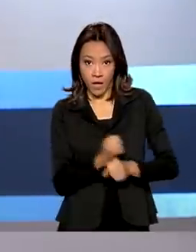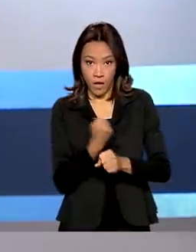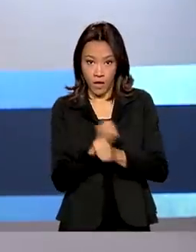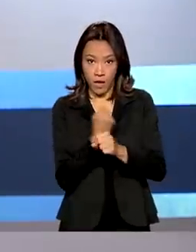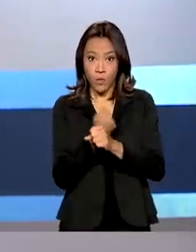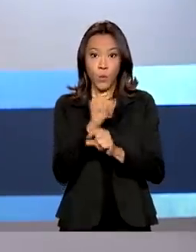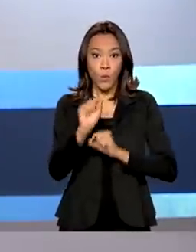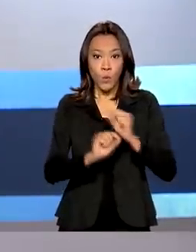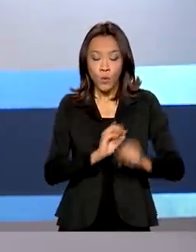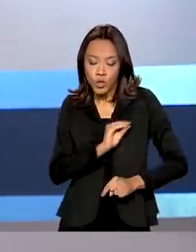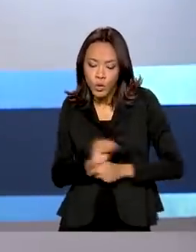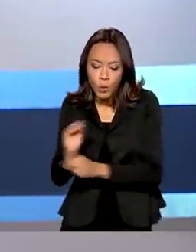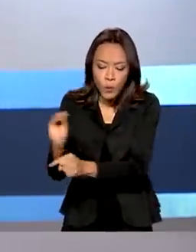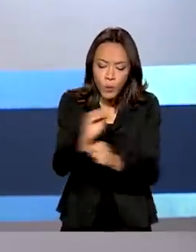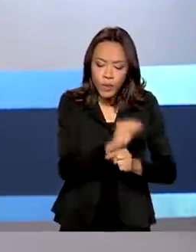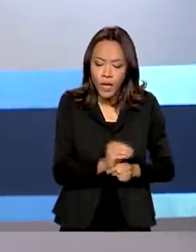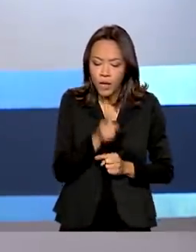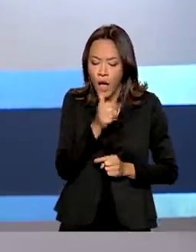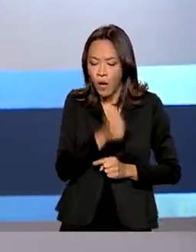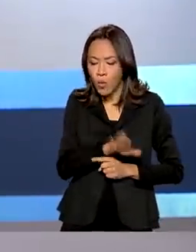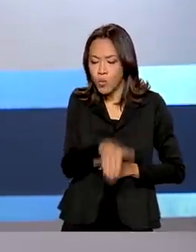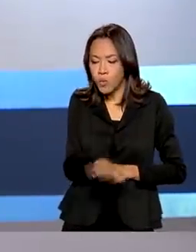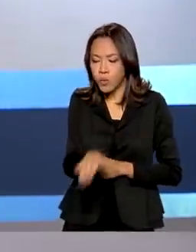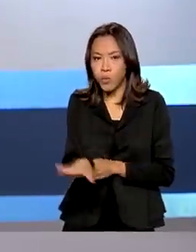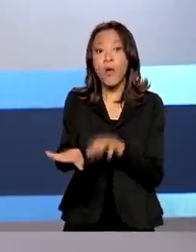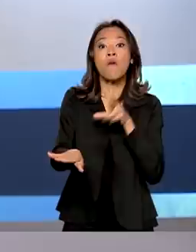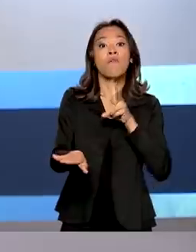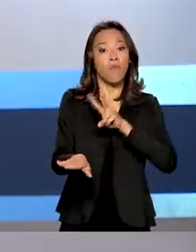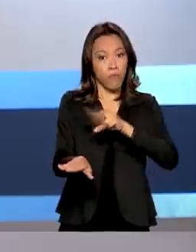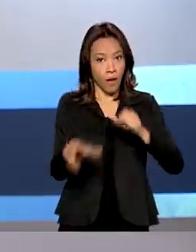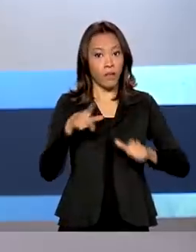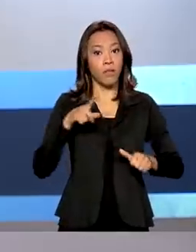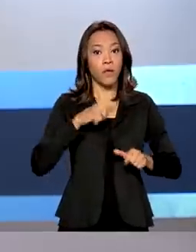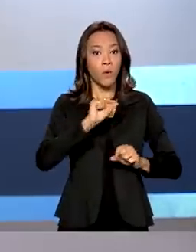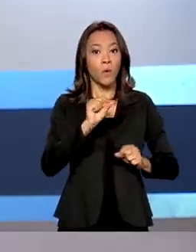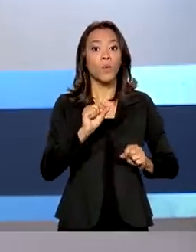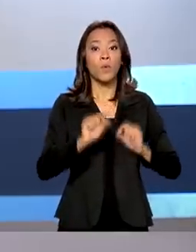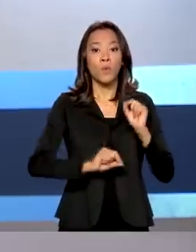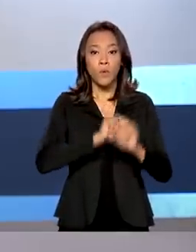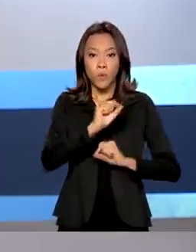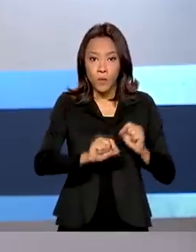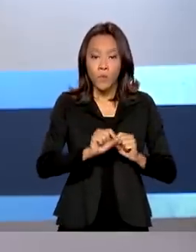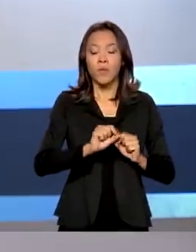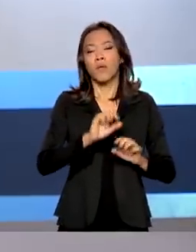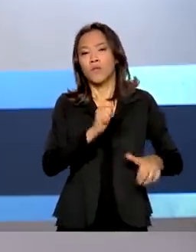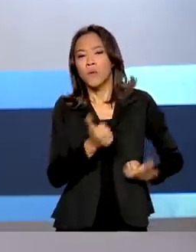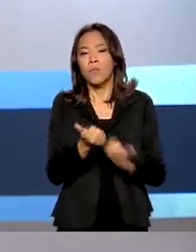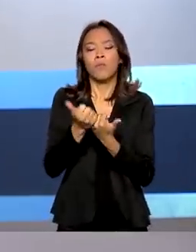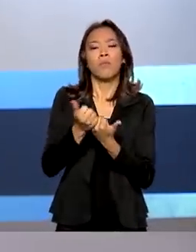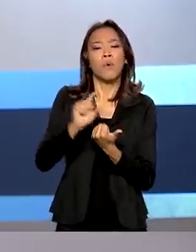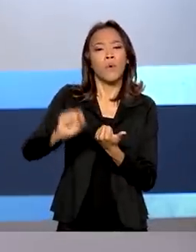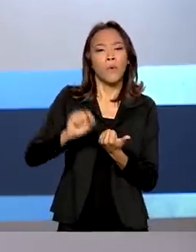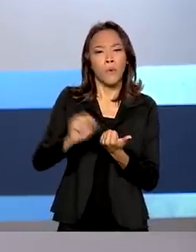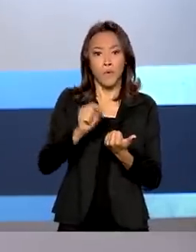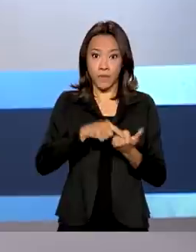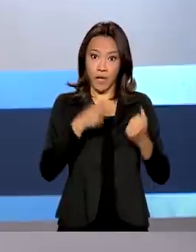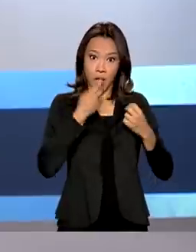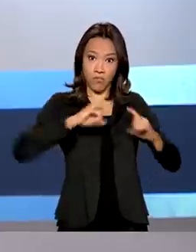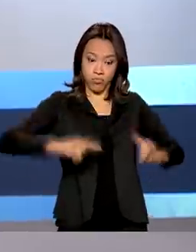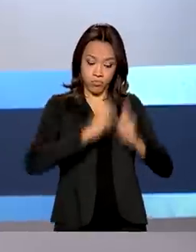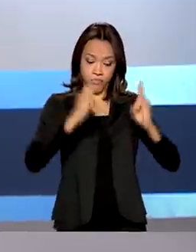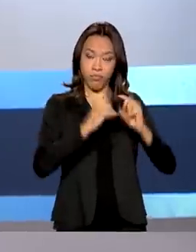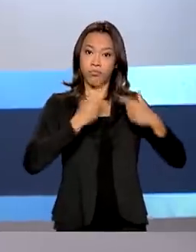revitalização e preservação das bacias também vão contar com recursos previstos no processo de capitalização da Eletrobras.